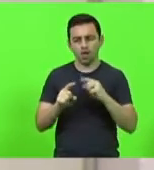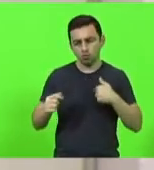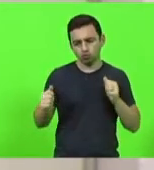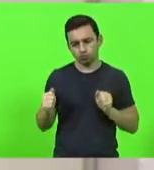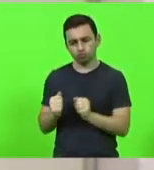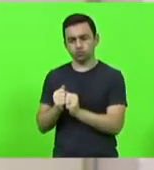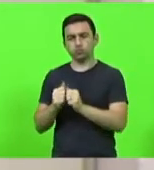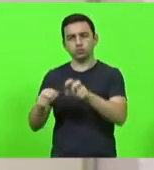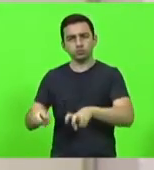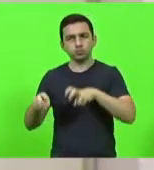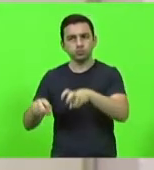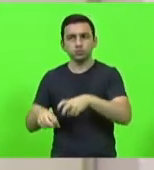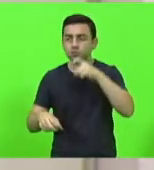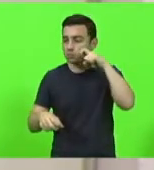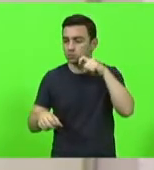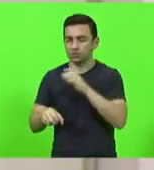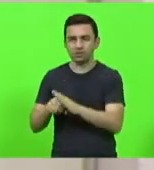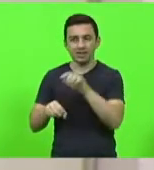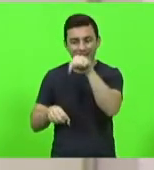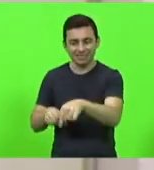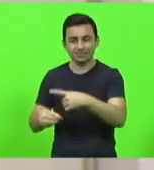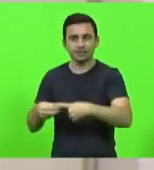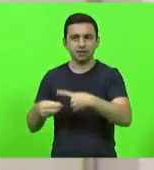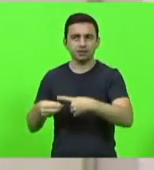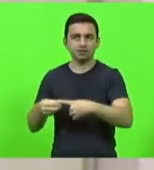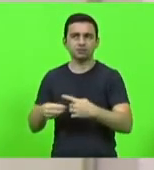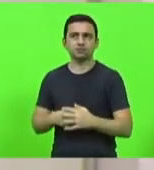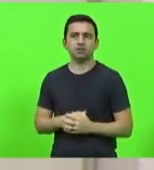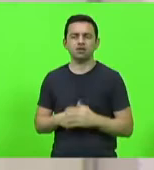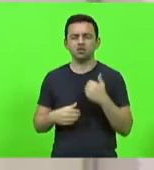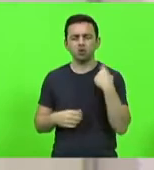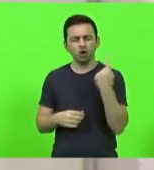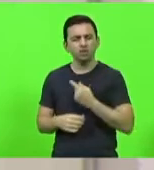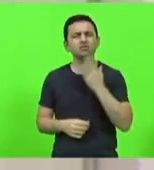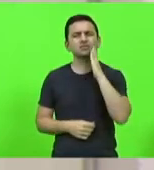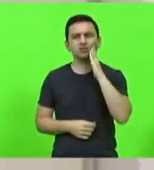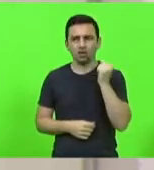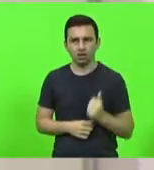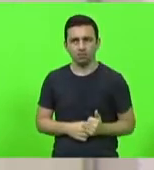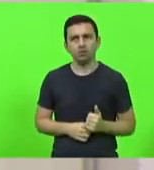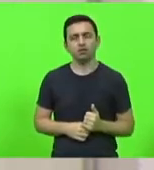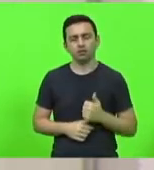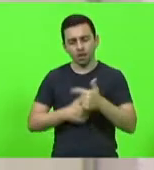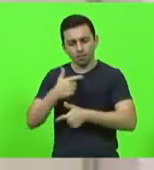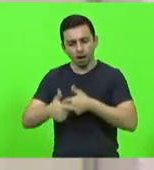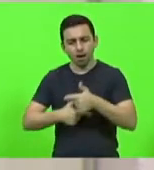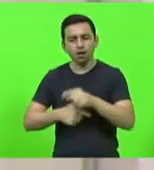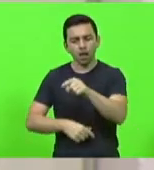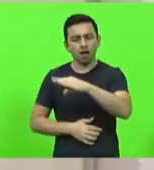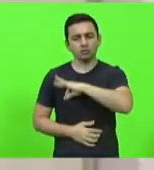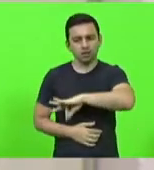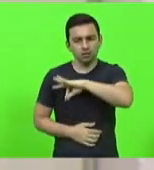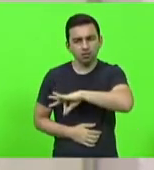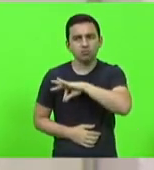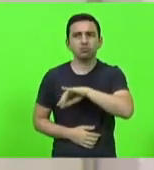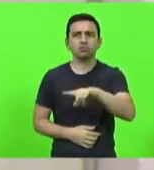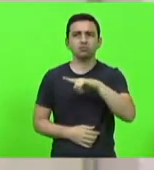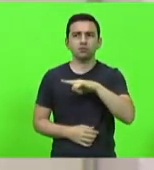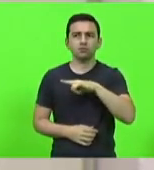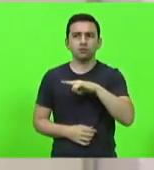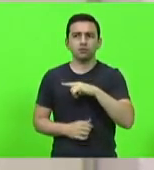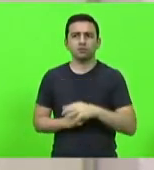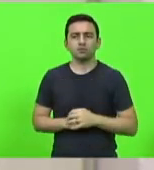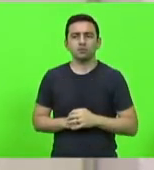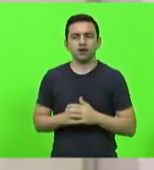de Ituporanga. Eu sei, todos nós sabemos que a mão de obra lá é assalariada, que os